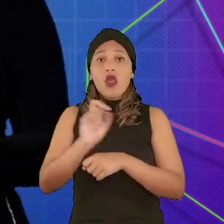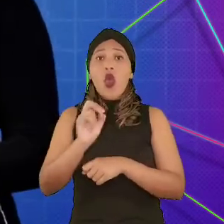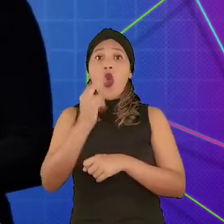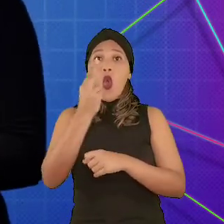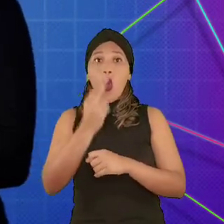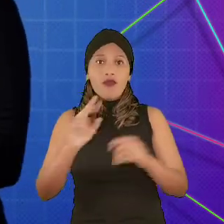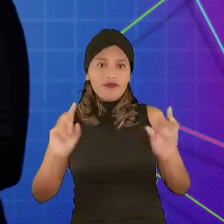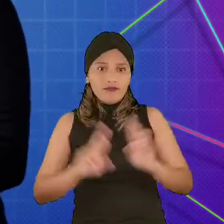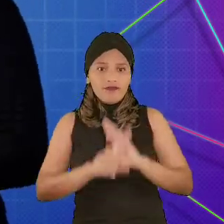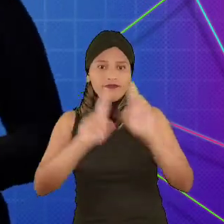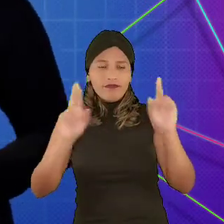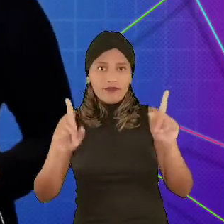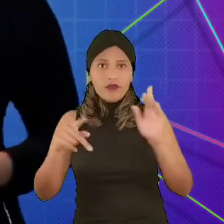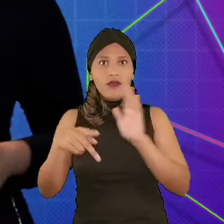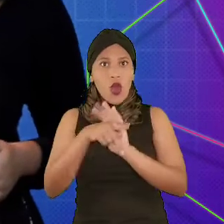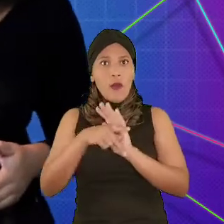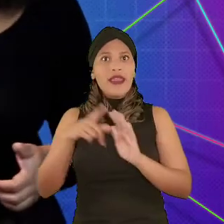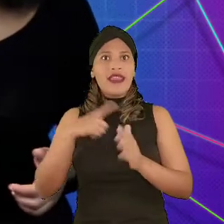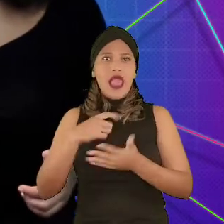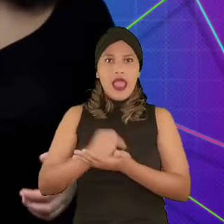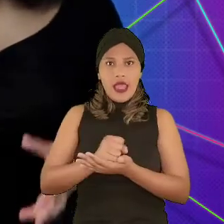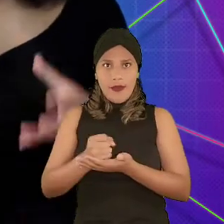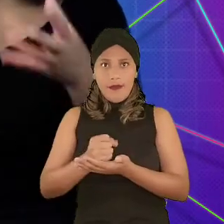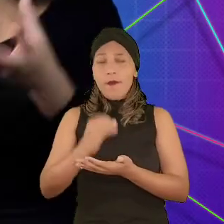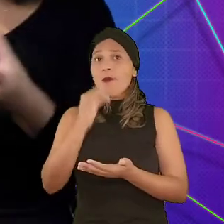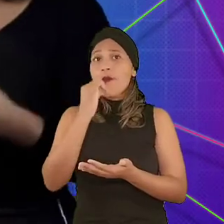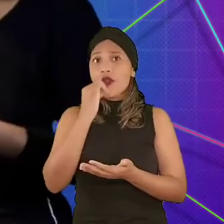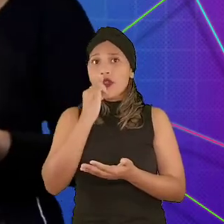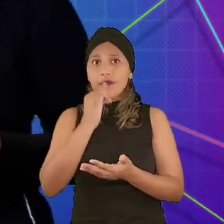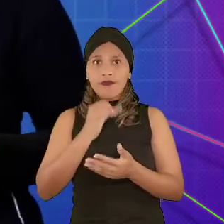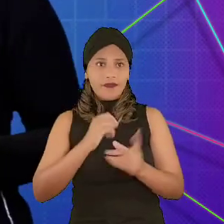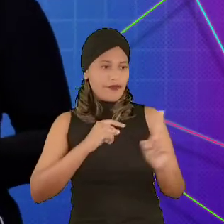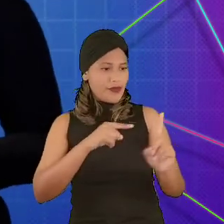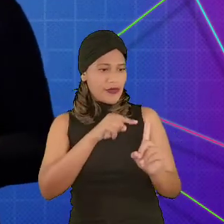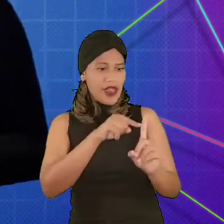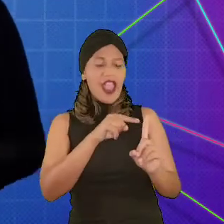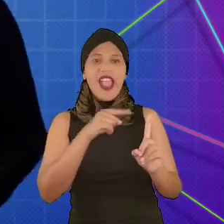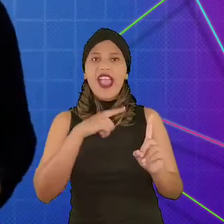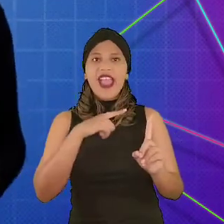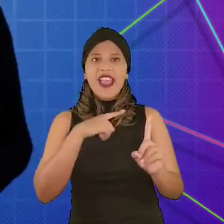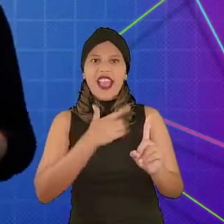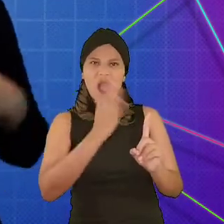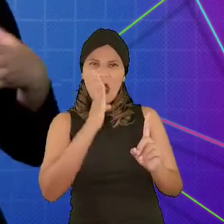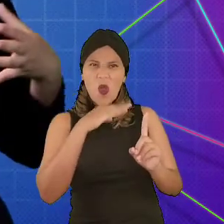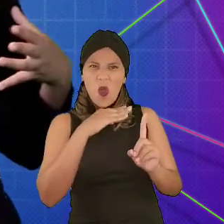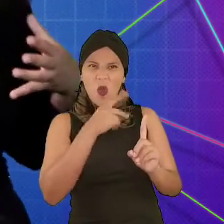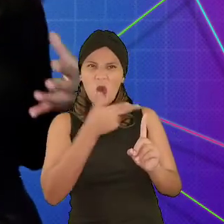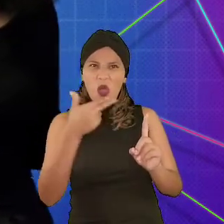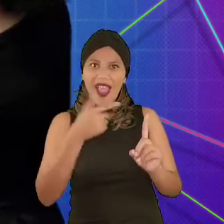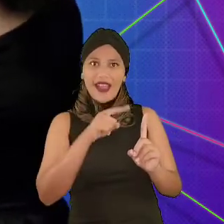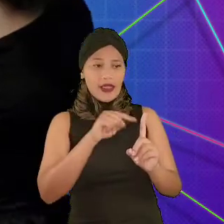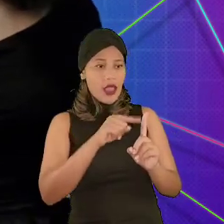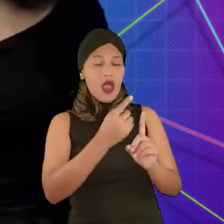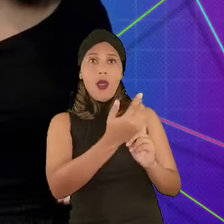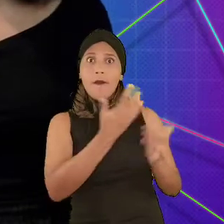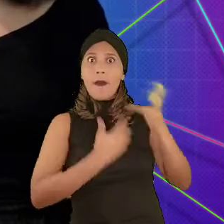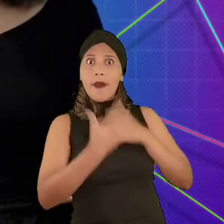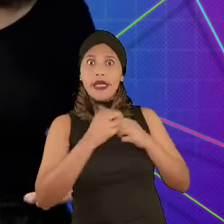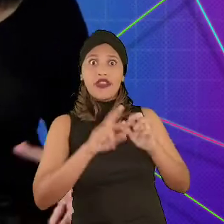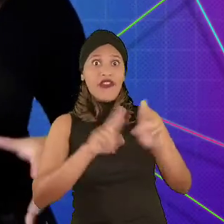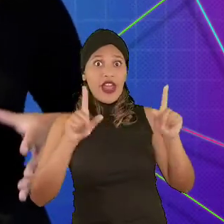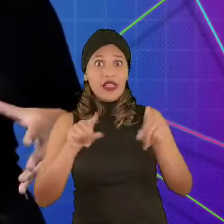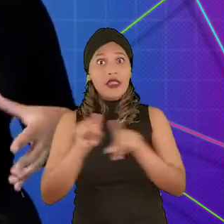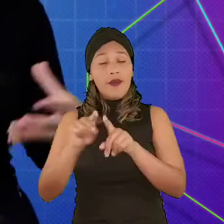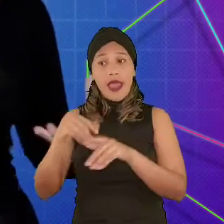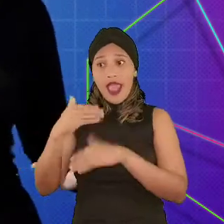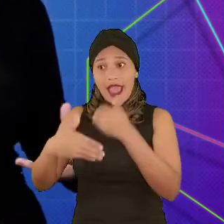diferenciação à gameplay. Por exemplo, inimigos com ataques diferentes, aprimoramento da inteligência artificial a cada